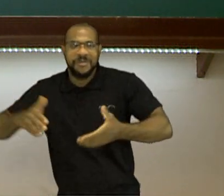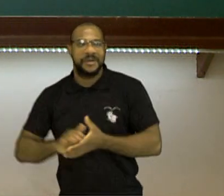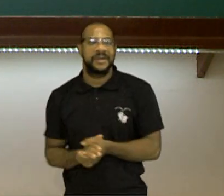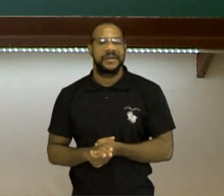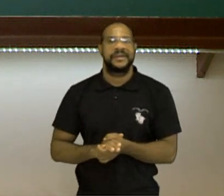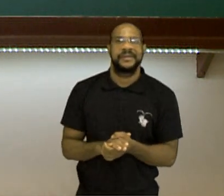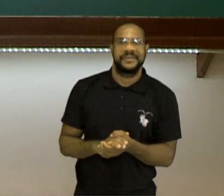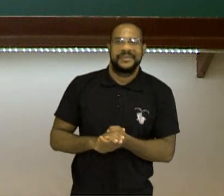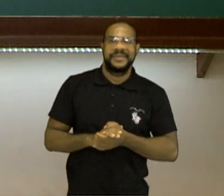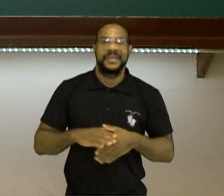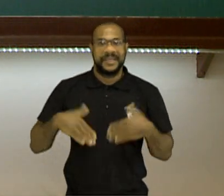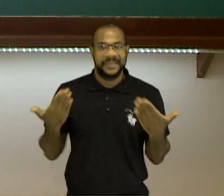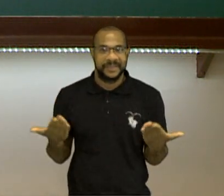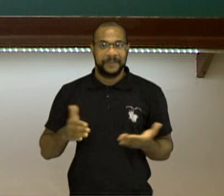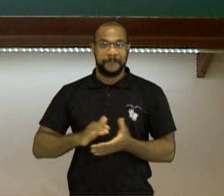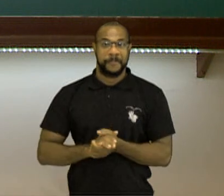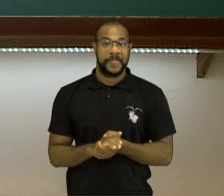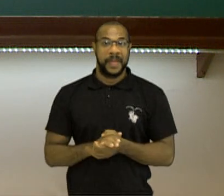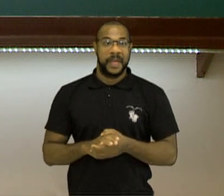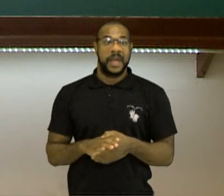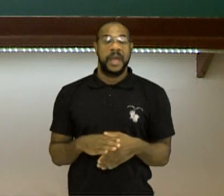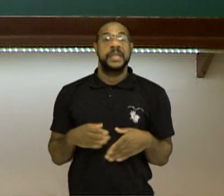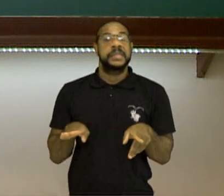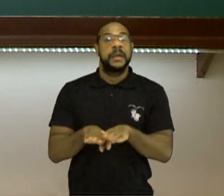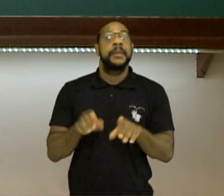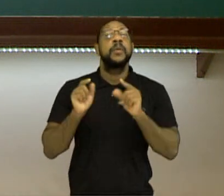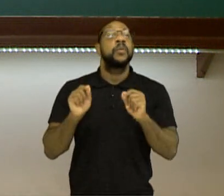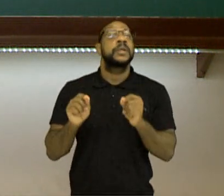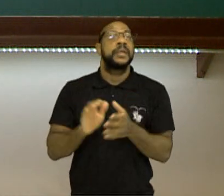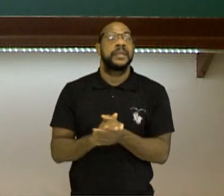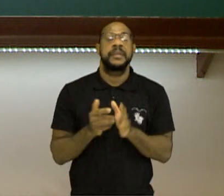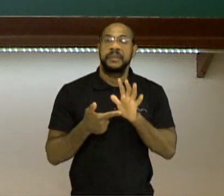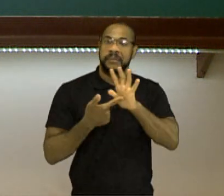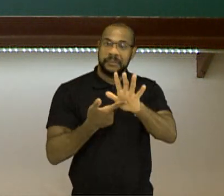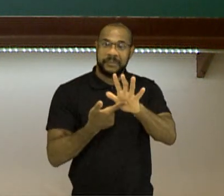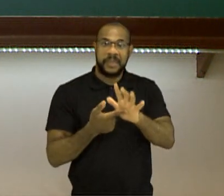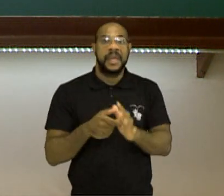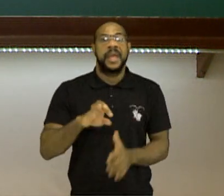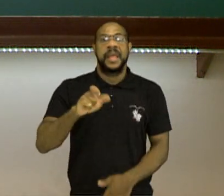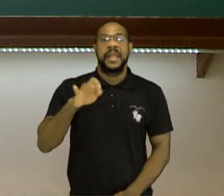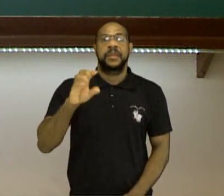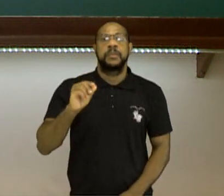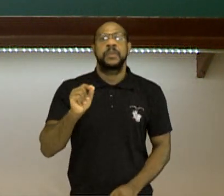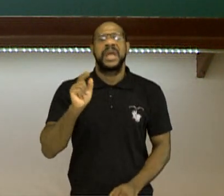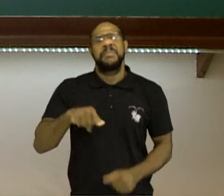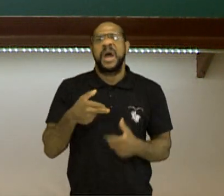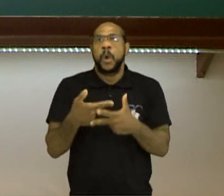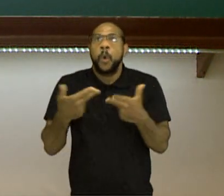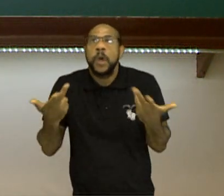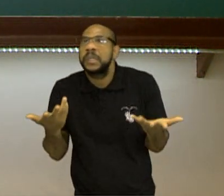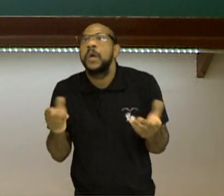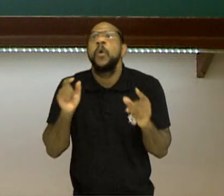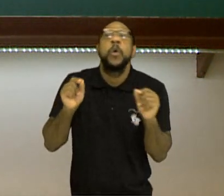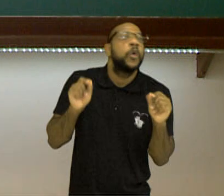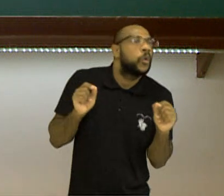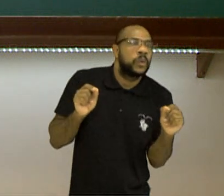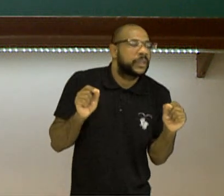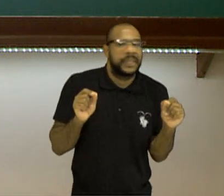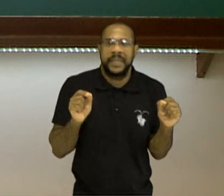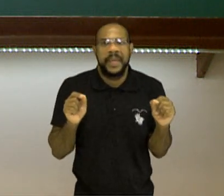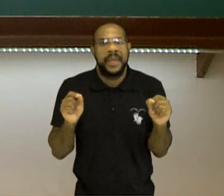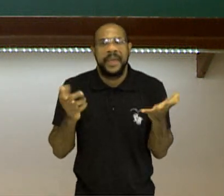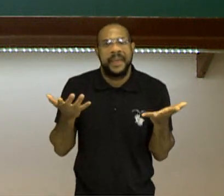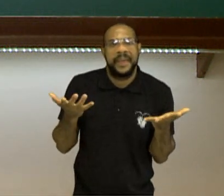e só ondas mecânicas, e não é assim. E também apresentam as ondas eletromagnéticas como se fosse uma coisa misteriosa, que consegue se propagar no